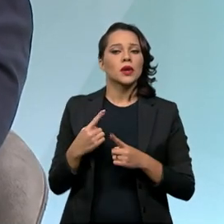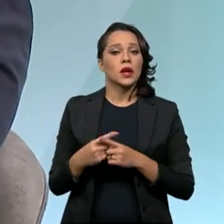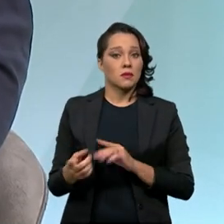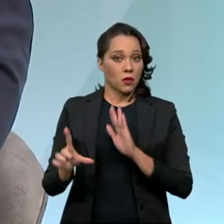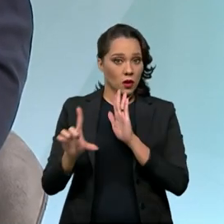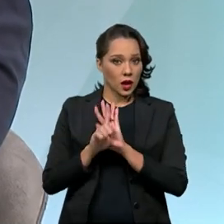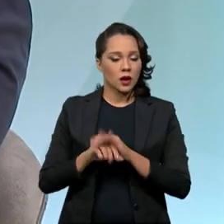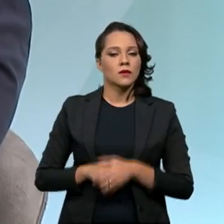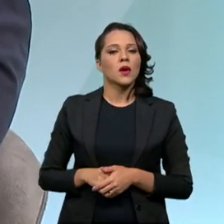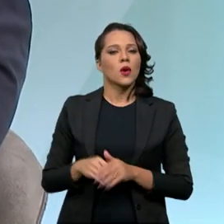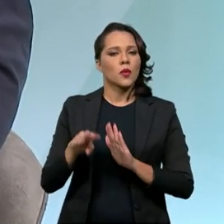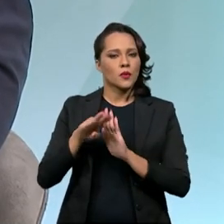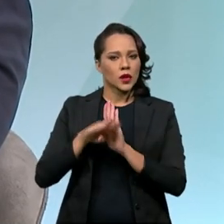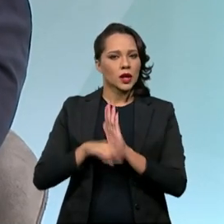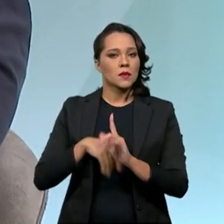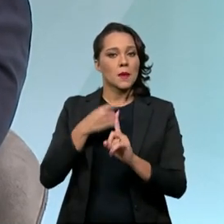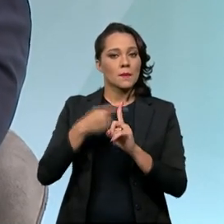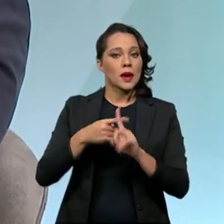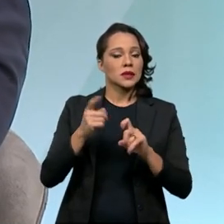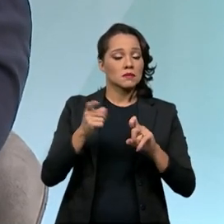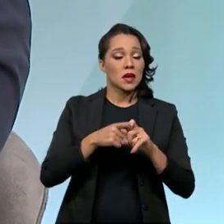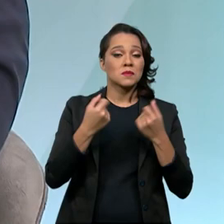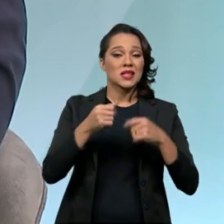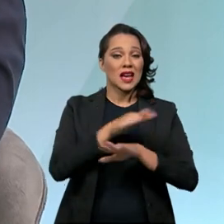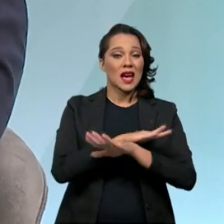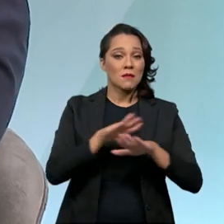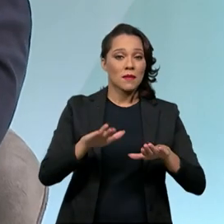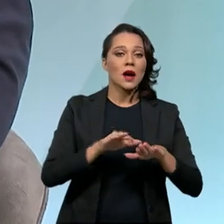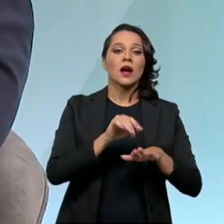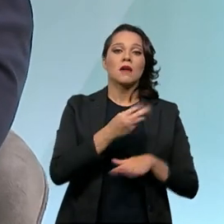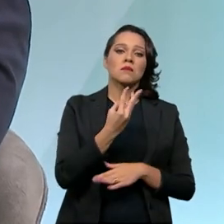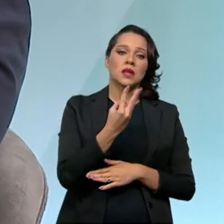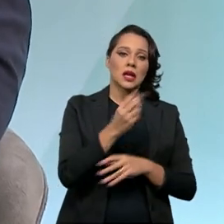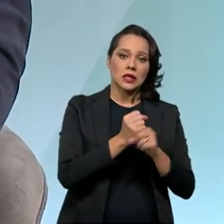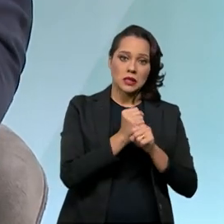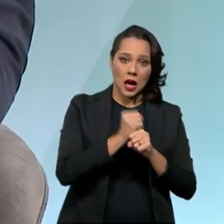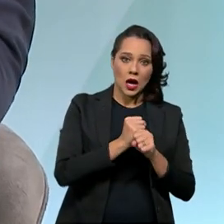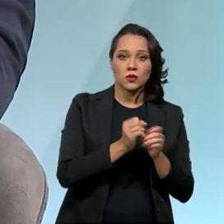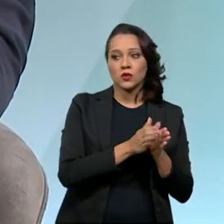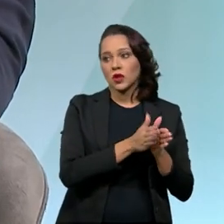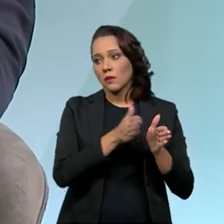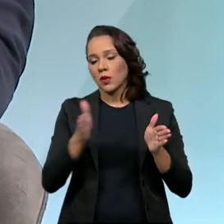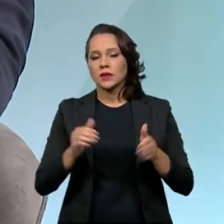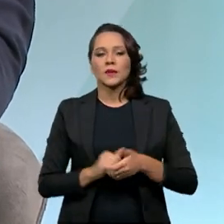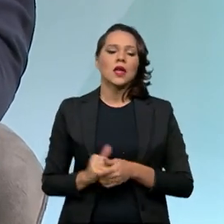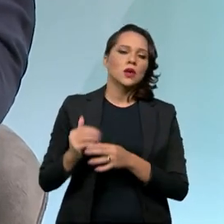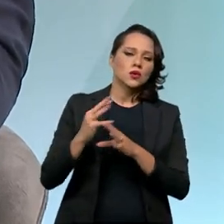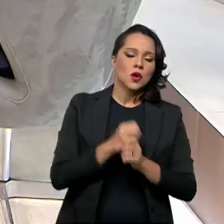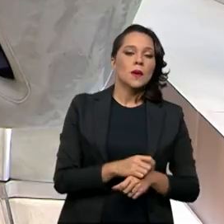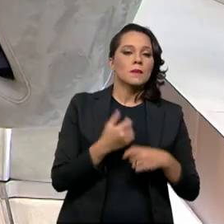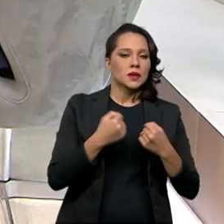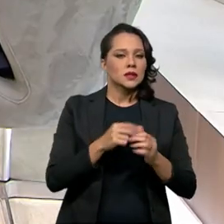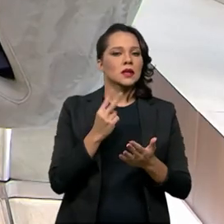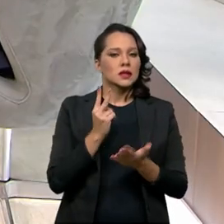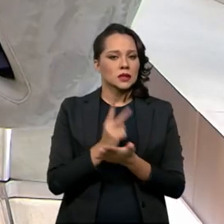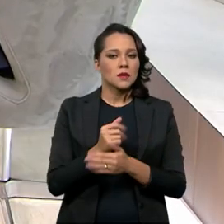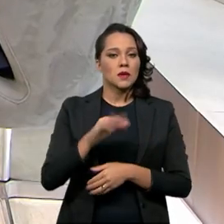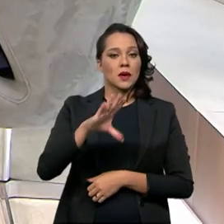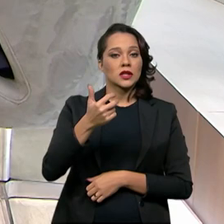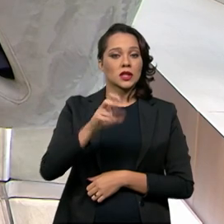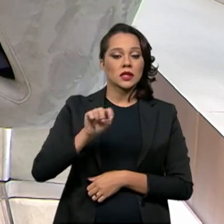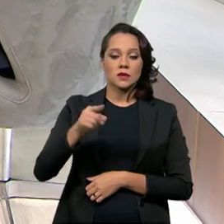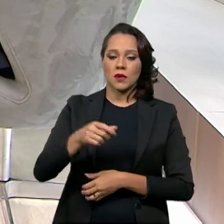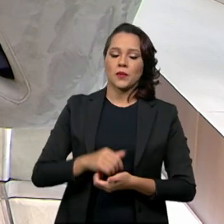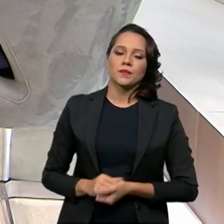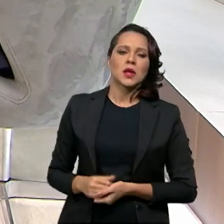por lei, o Mais Médicos tem que acabar até 3 anos de iniciado o Médicos pelo Brasil. Então, o nosso somatório tem que estar sempre acima de 15 mil.